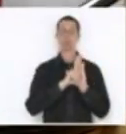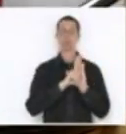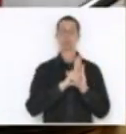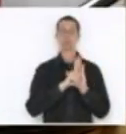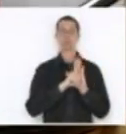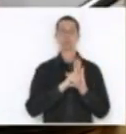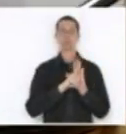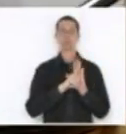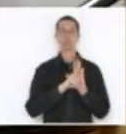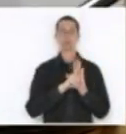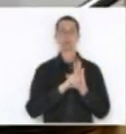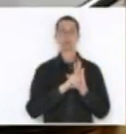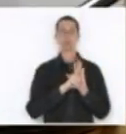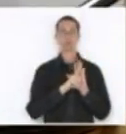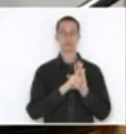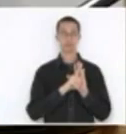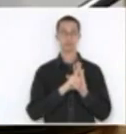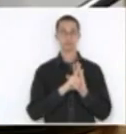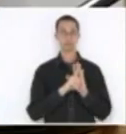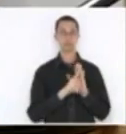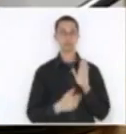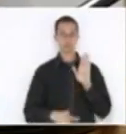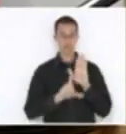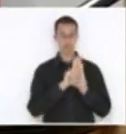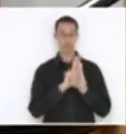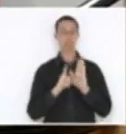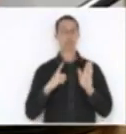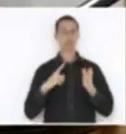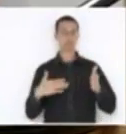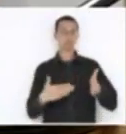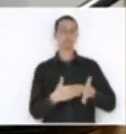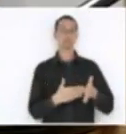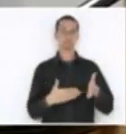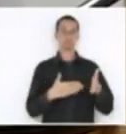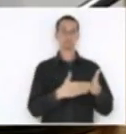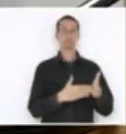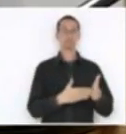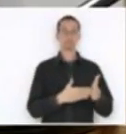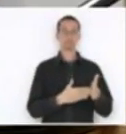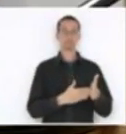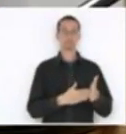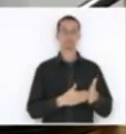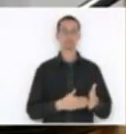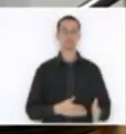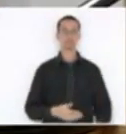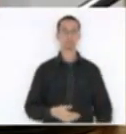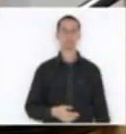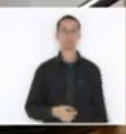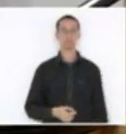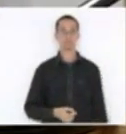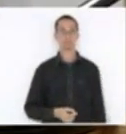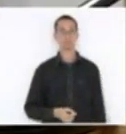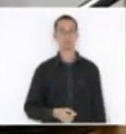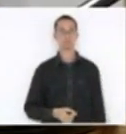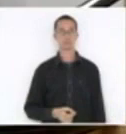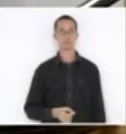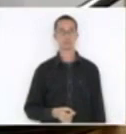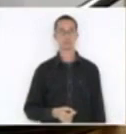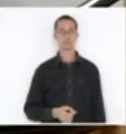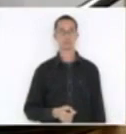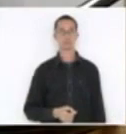e criou limitações, é que se começou a se